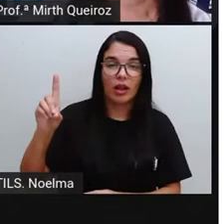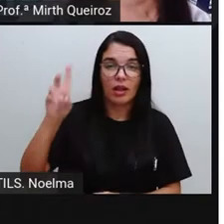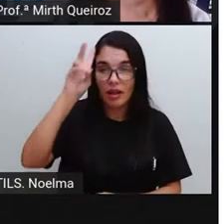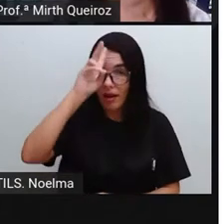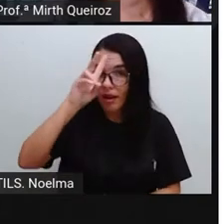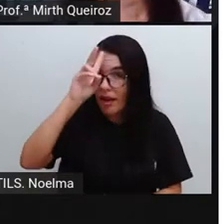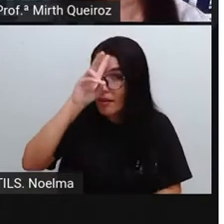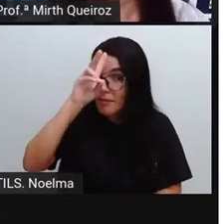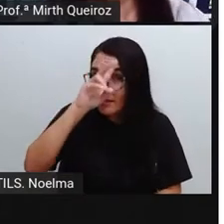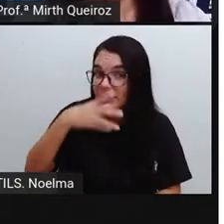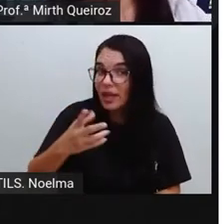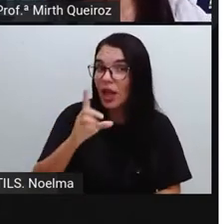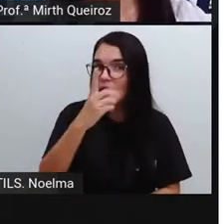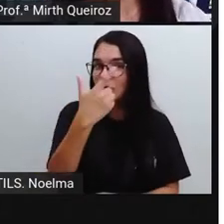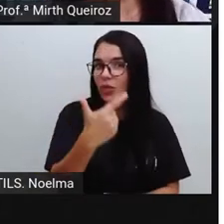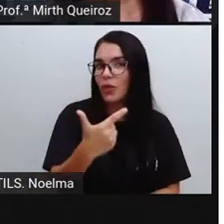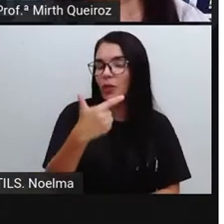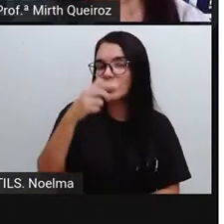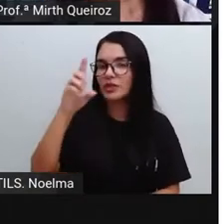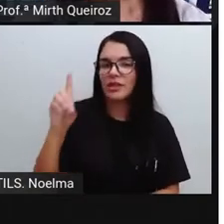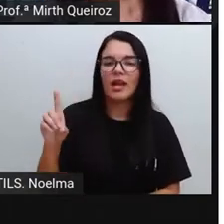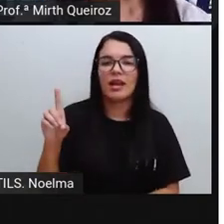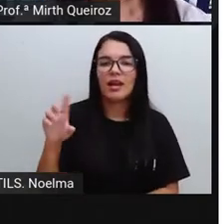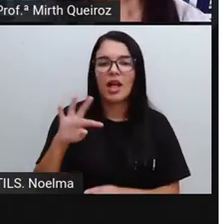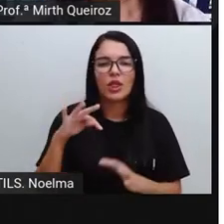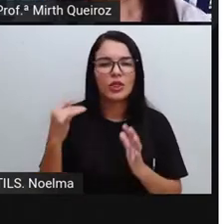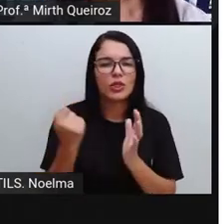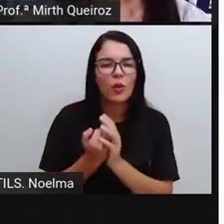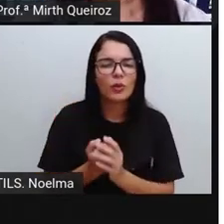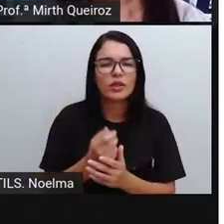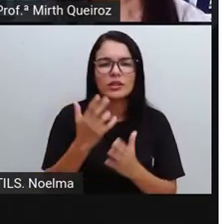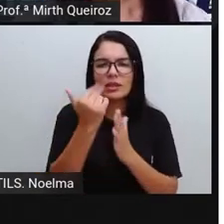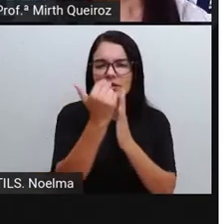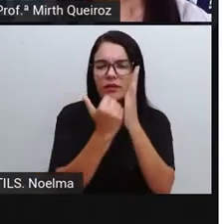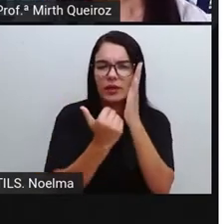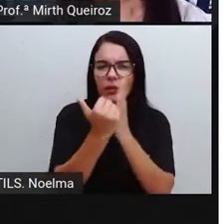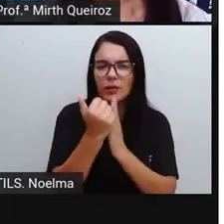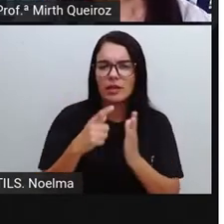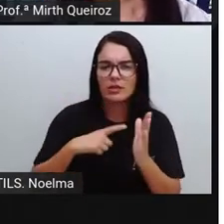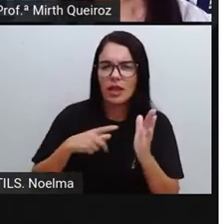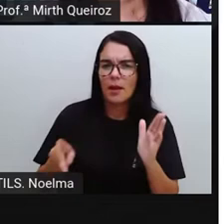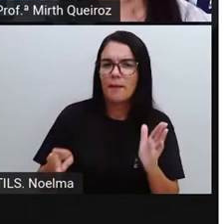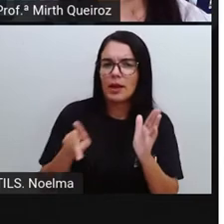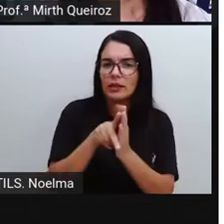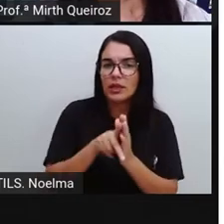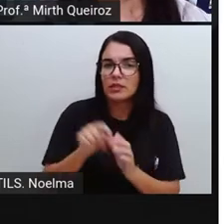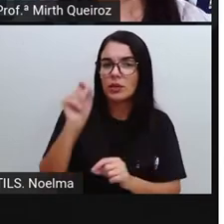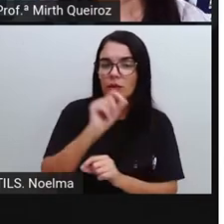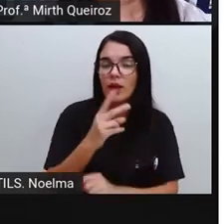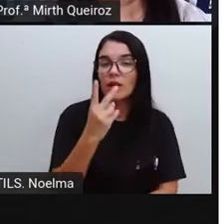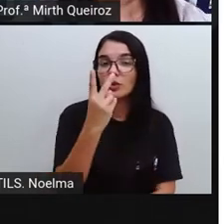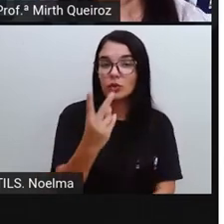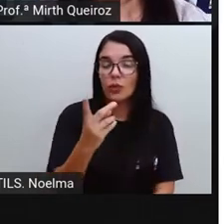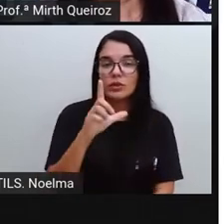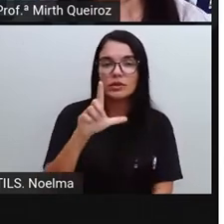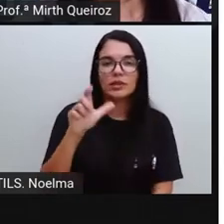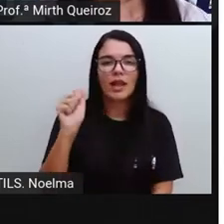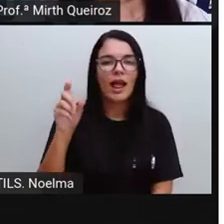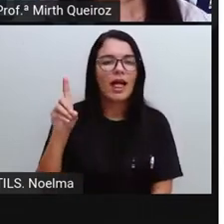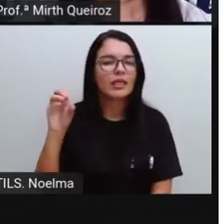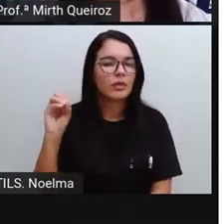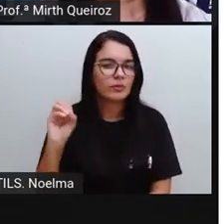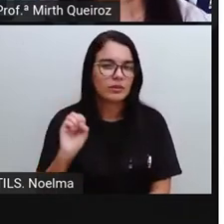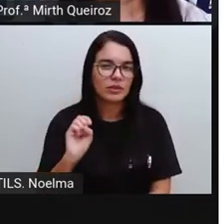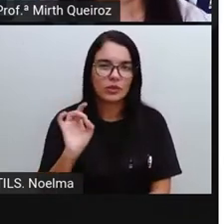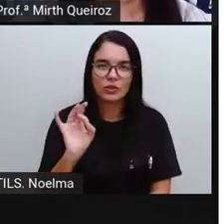bidimensional. Todas as figuras bidimensionais são figuras planas. Vão ter